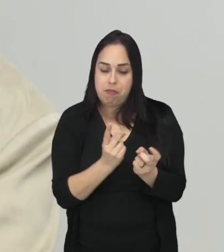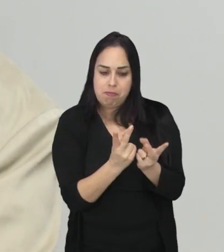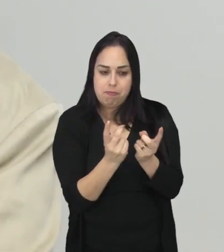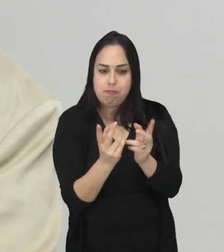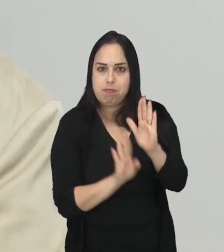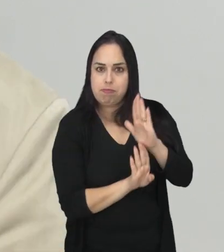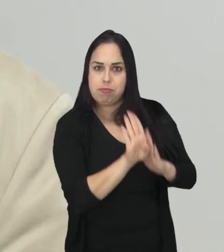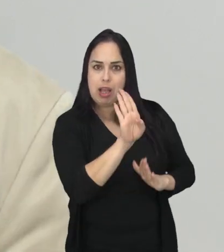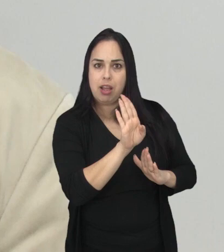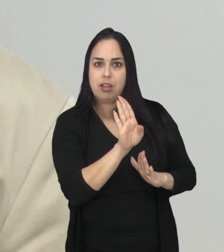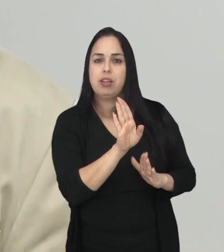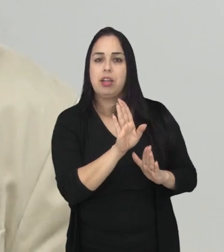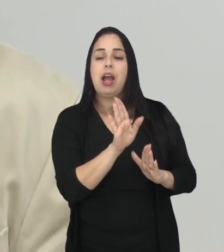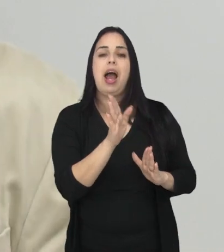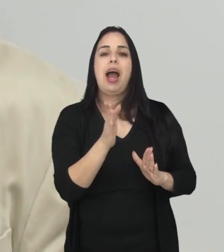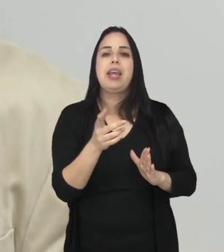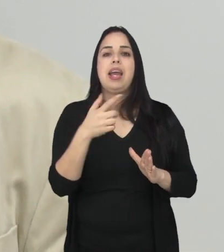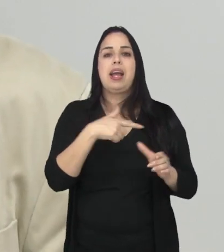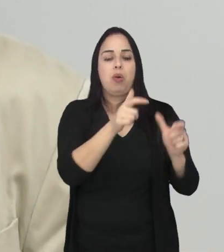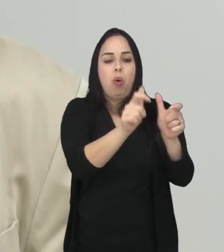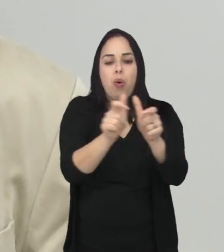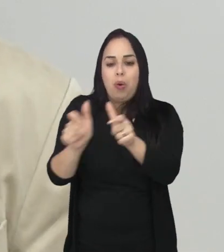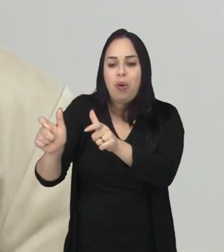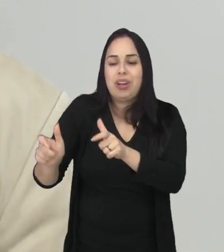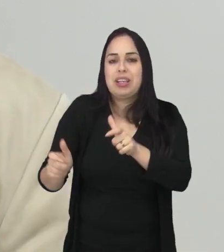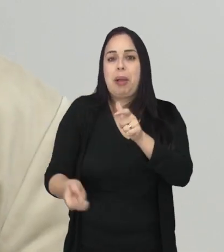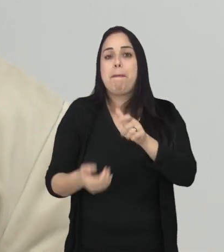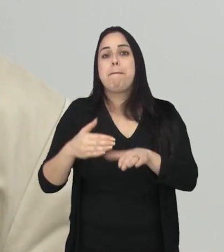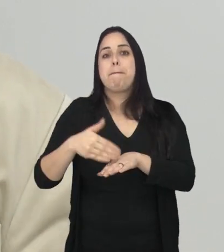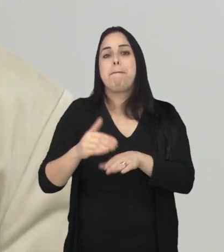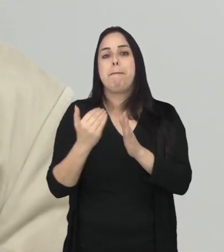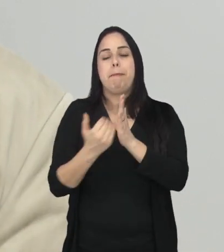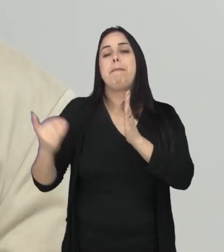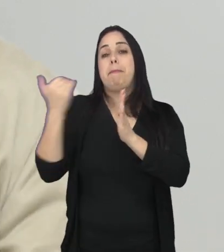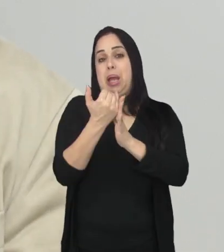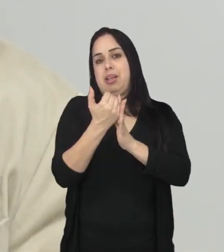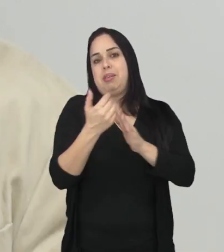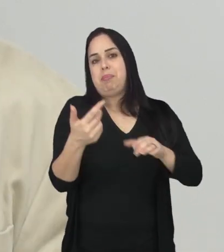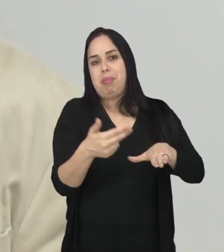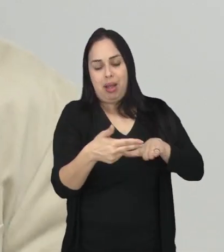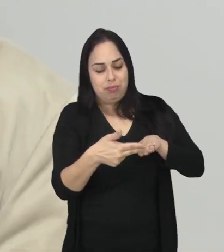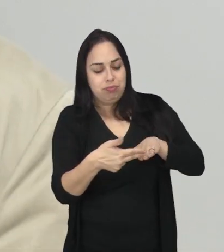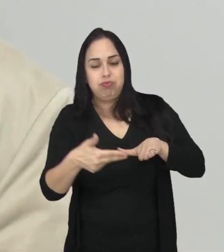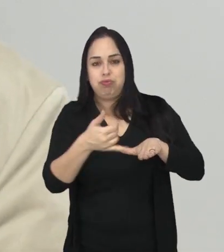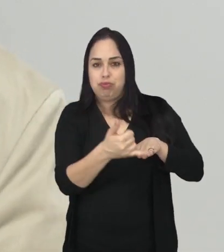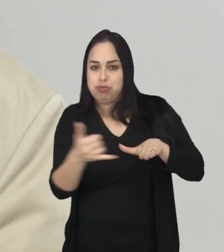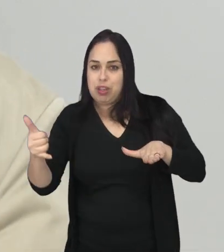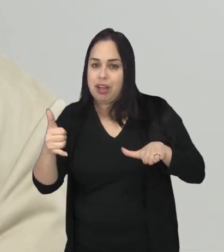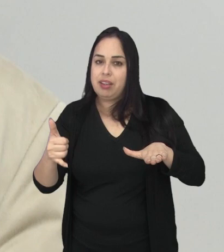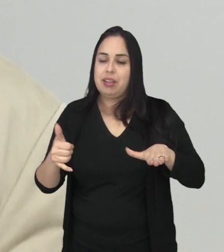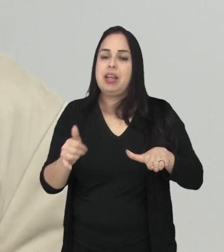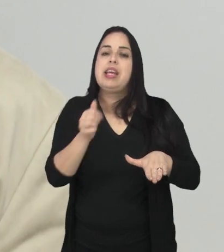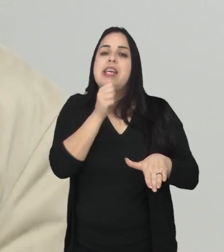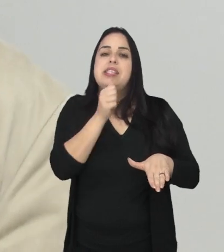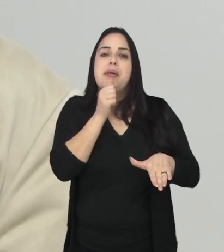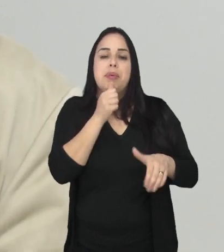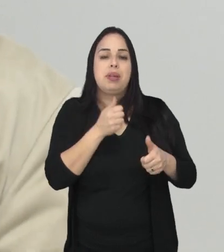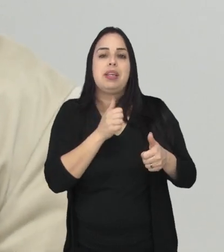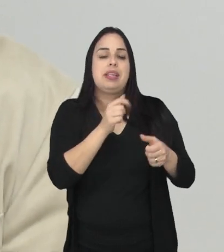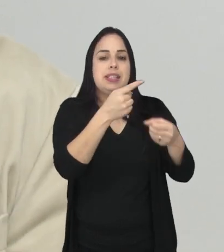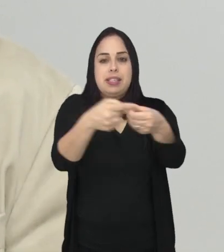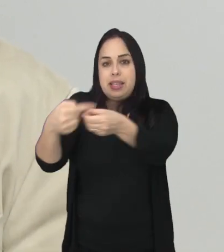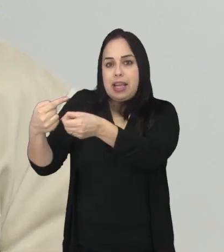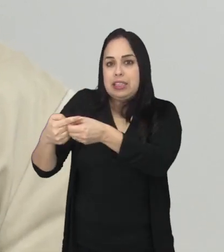com a venda crescente, você encontra mais ponto para reabastecer. Então, a estrutura da cidade, de cidades próximas,